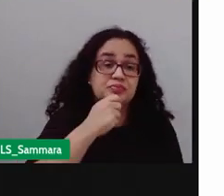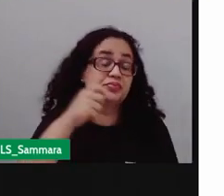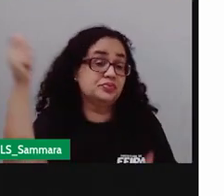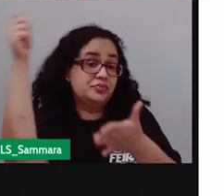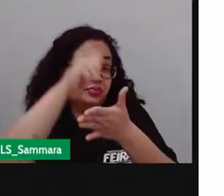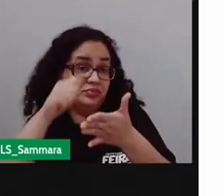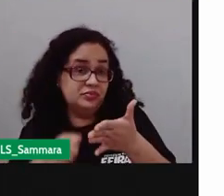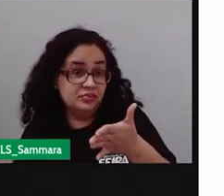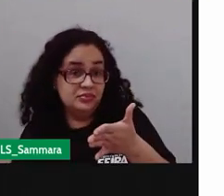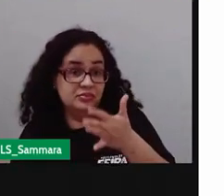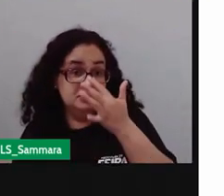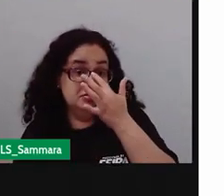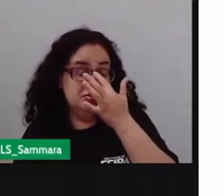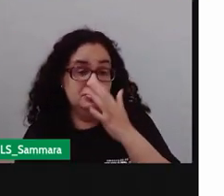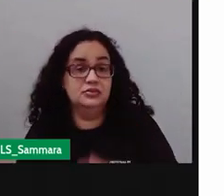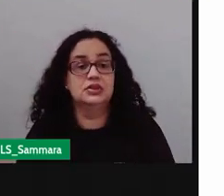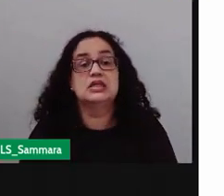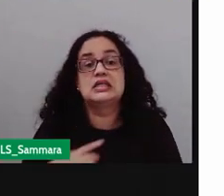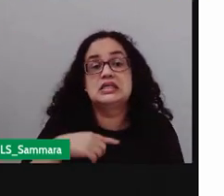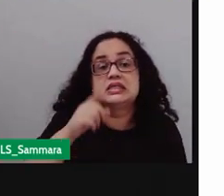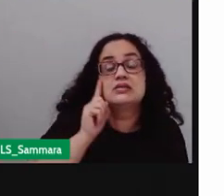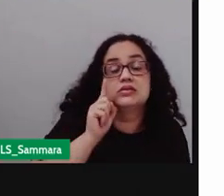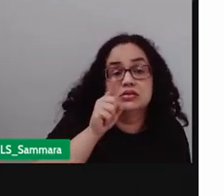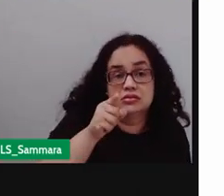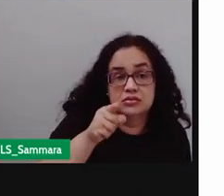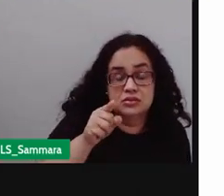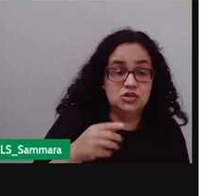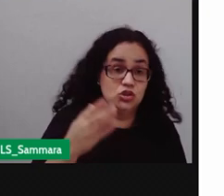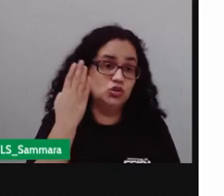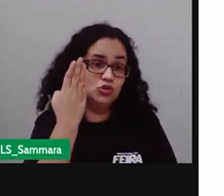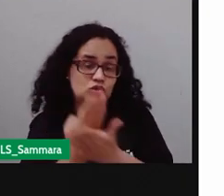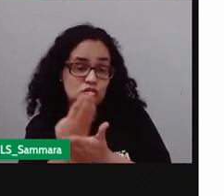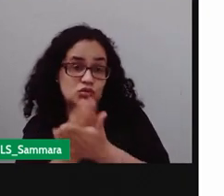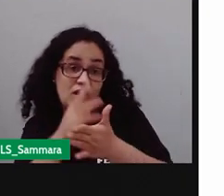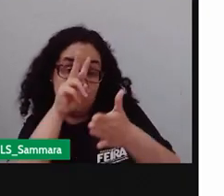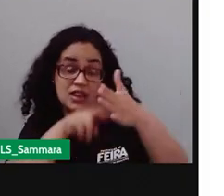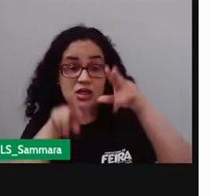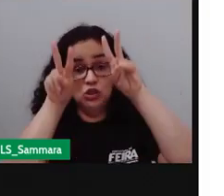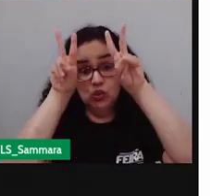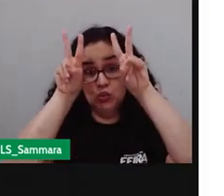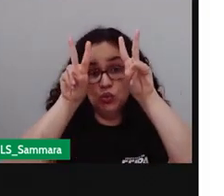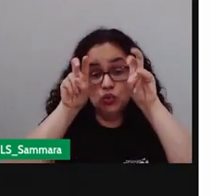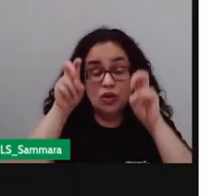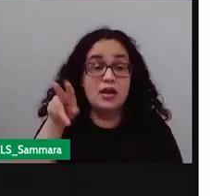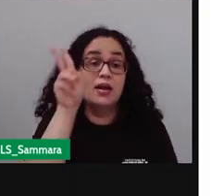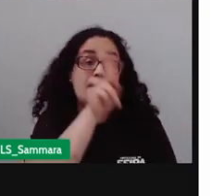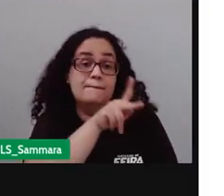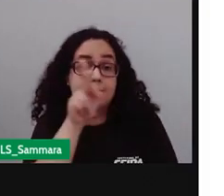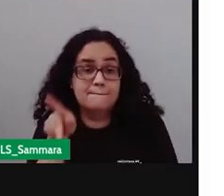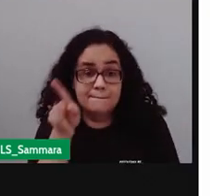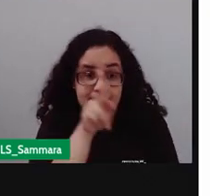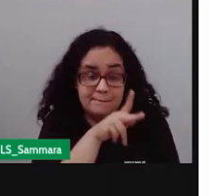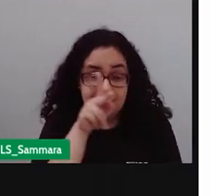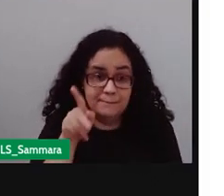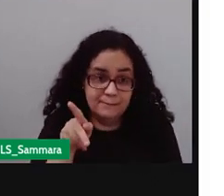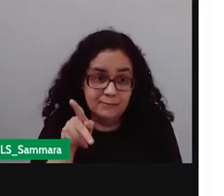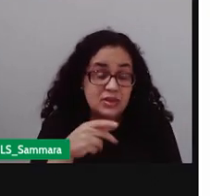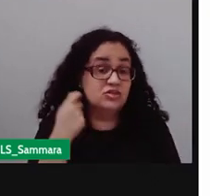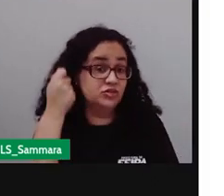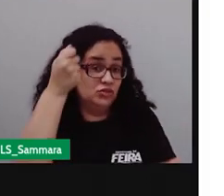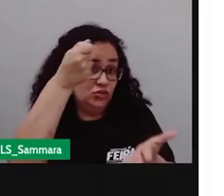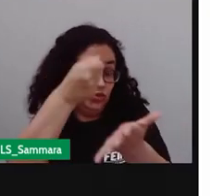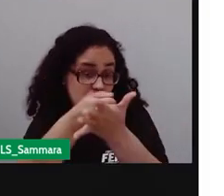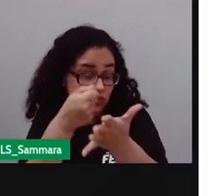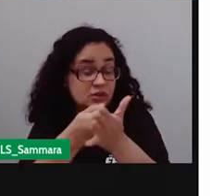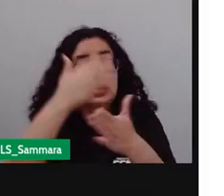escrita e tal pronto se você estuda se você lê sobre o conteúdo sobre o que a prova vai fazer vai te cobrar